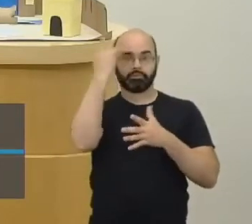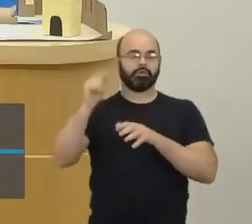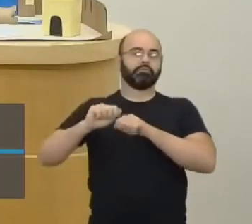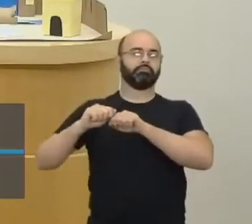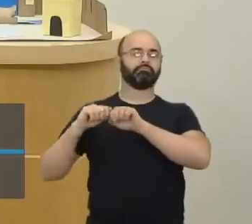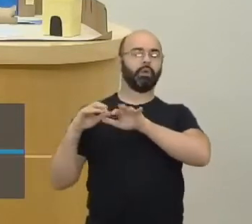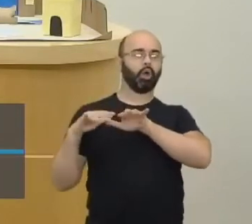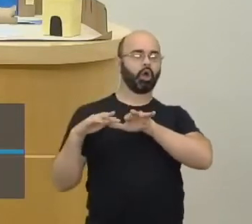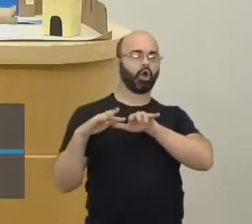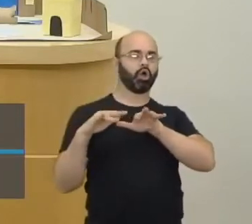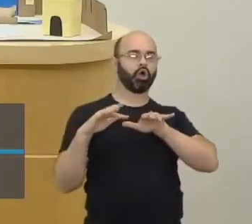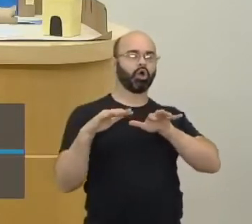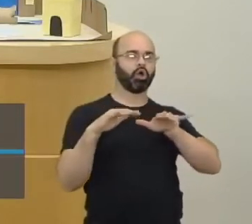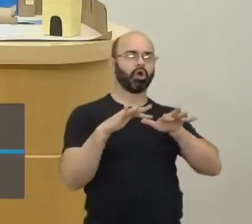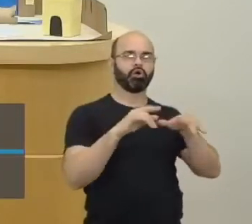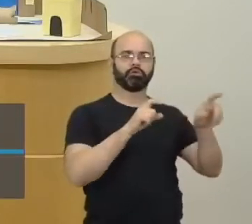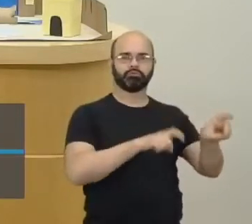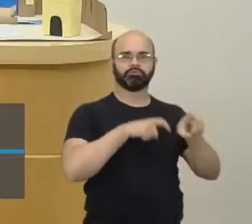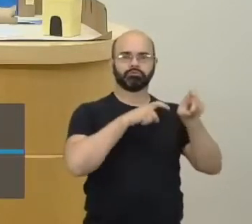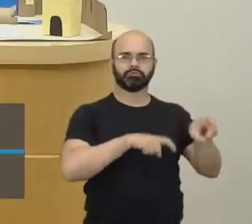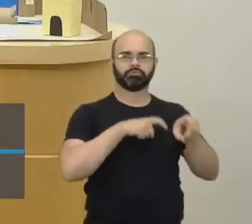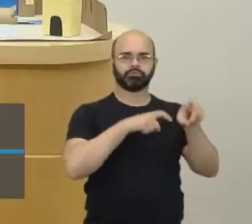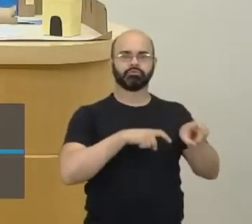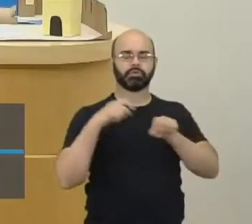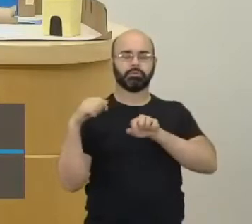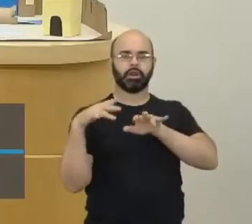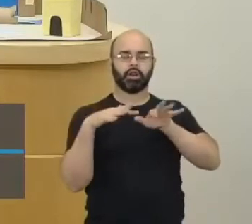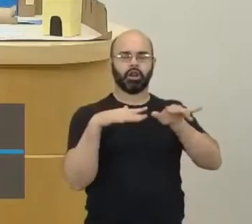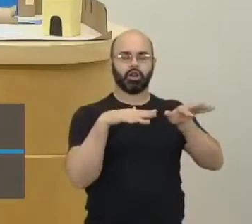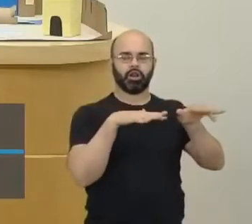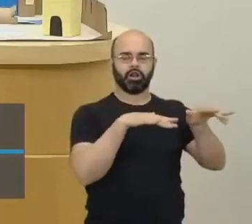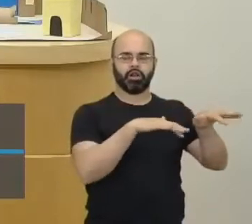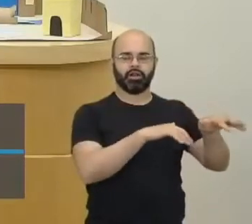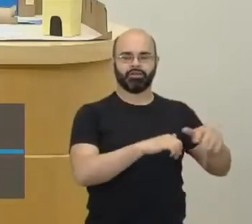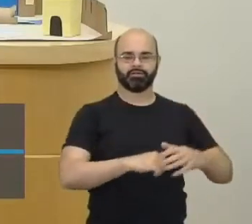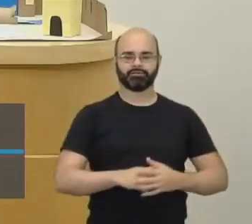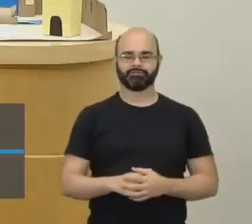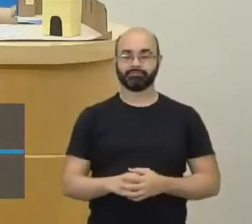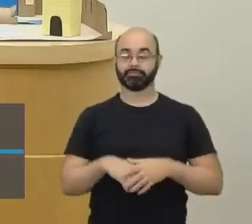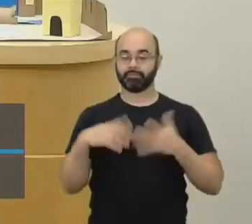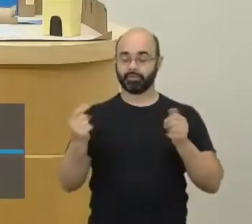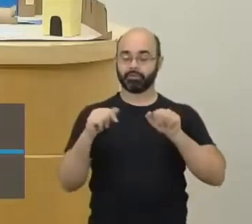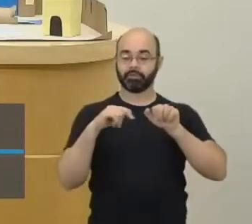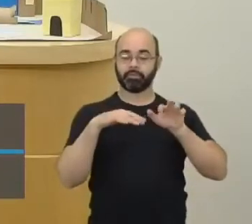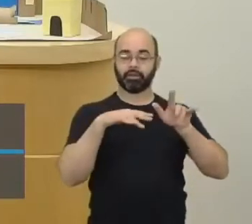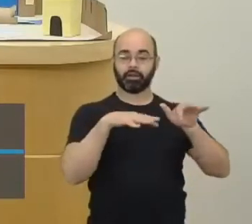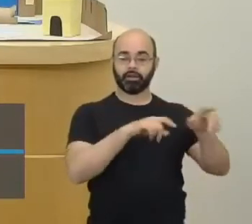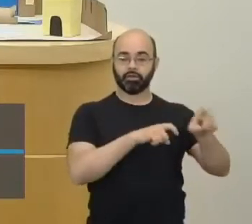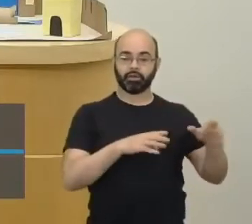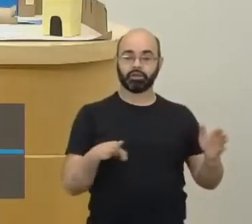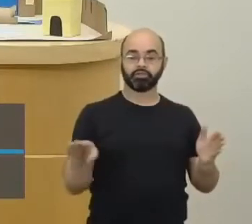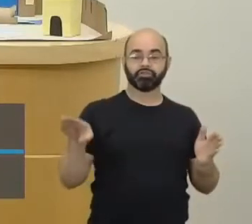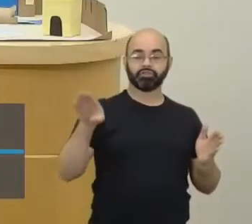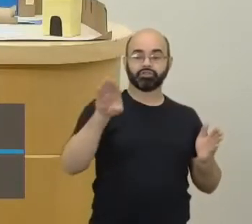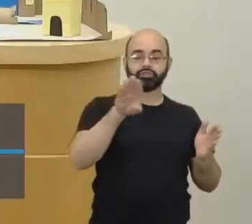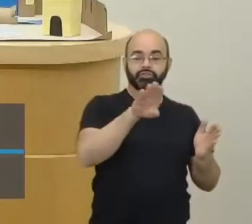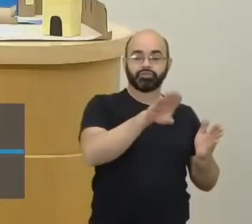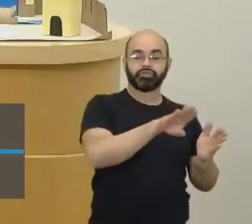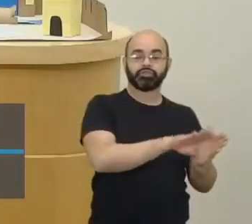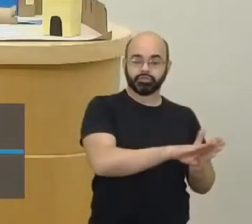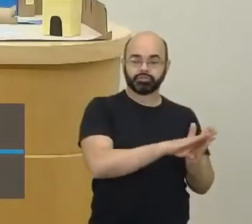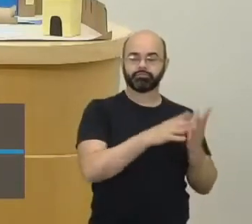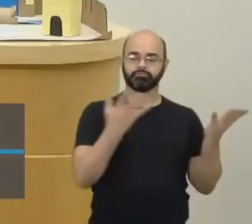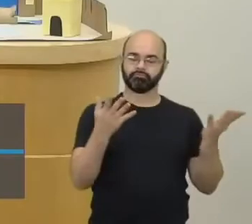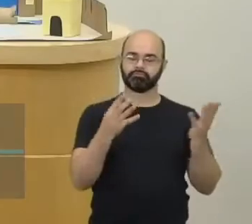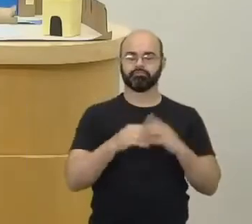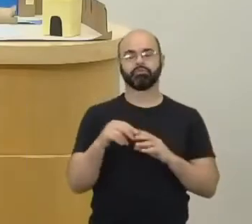para a parte rural. Certo? Chegou na parte rural, eles vão ter essa relação aqui. Então, eles